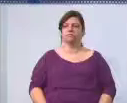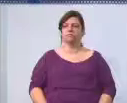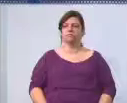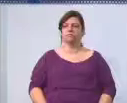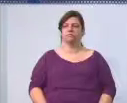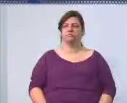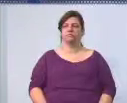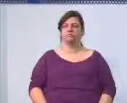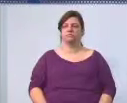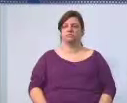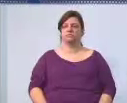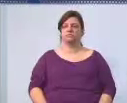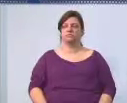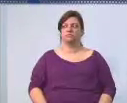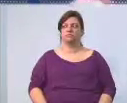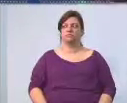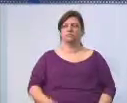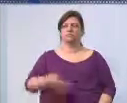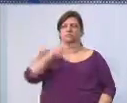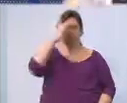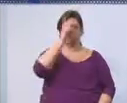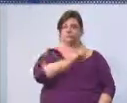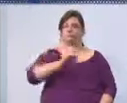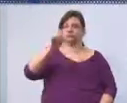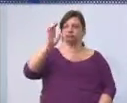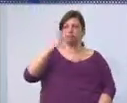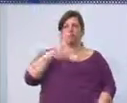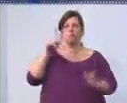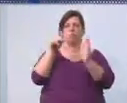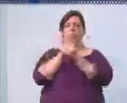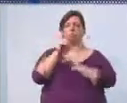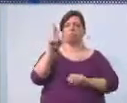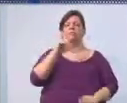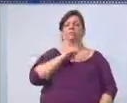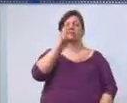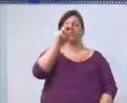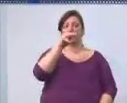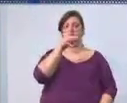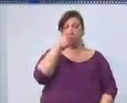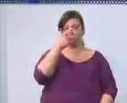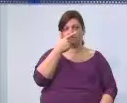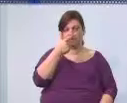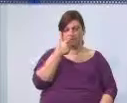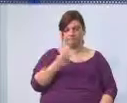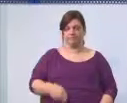Quando chegar na tribuna eu pergunto o nome da senhora, por favor. A senhora tem cinco minutos.